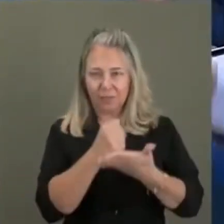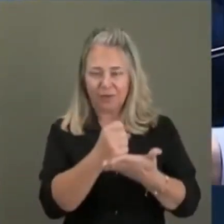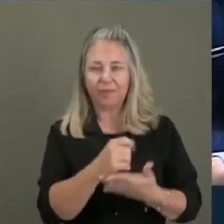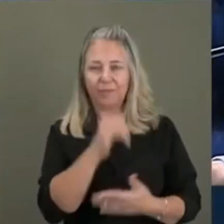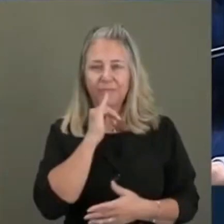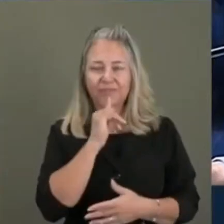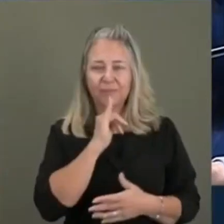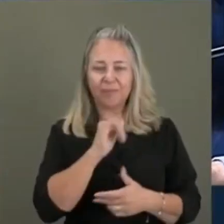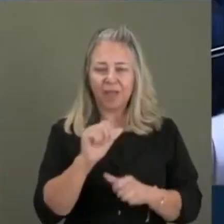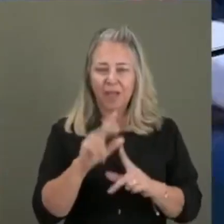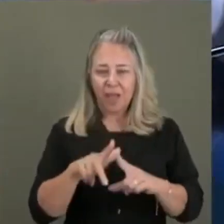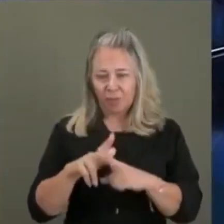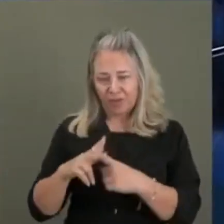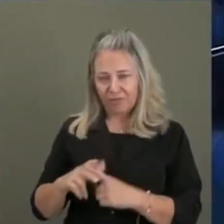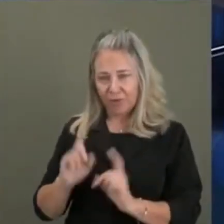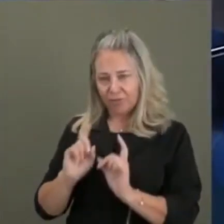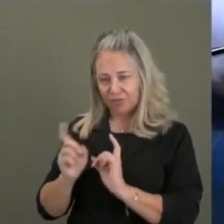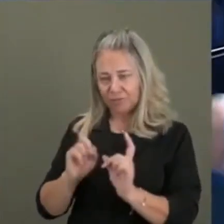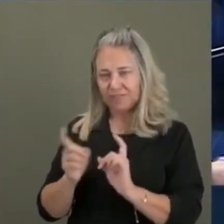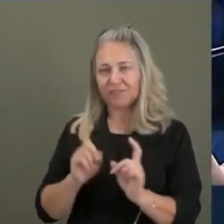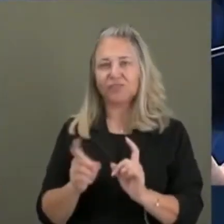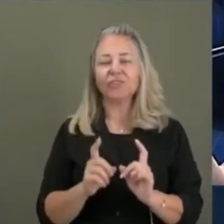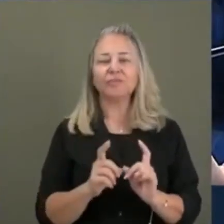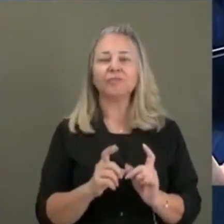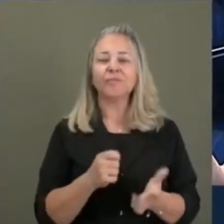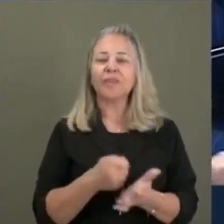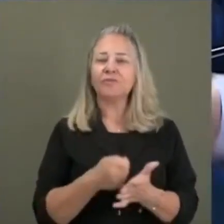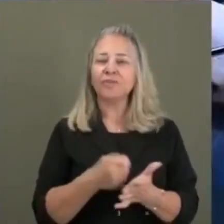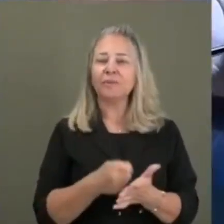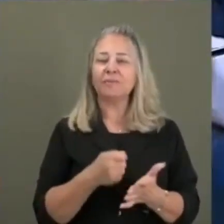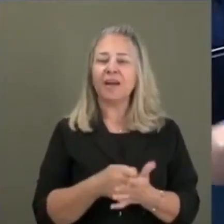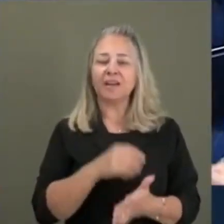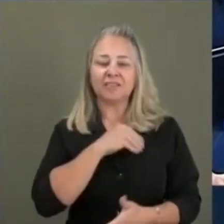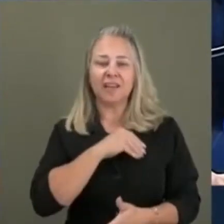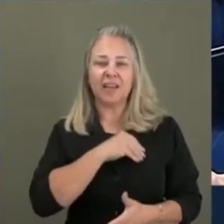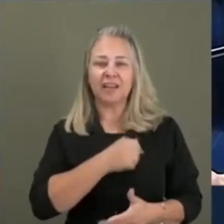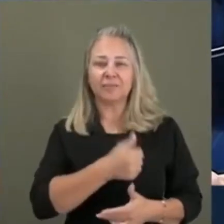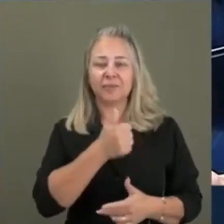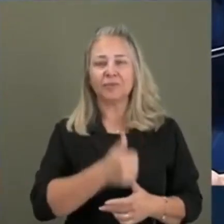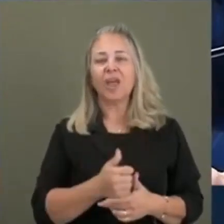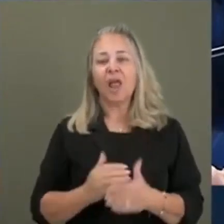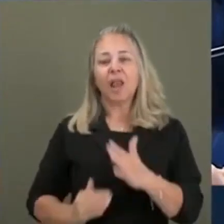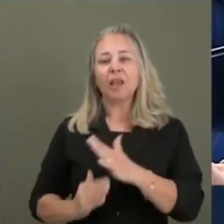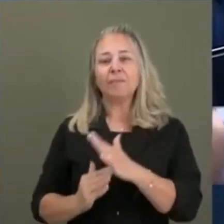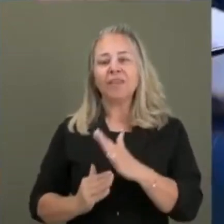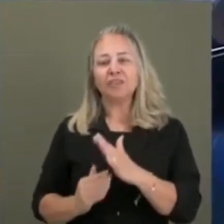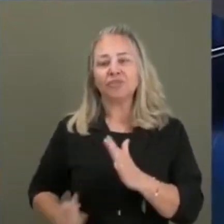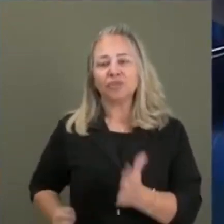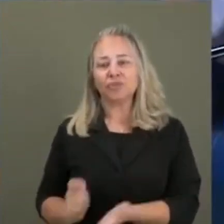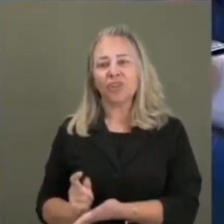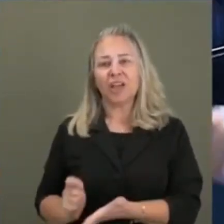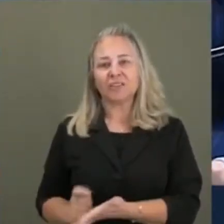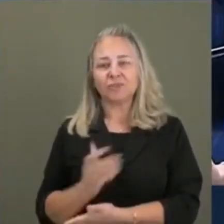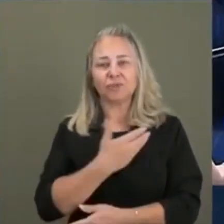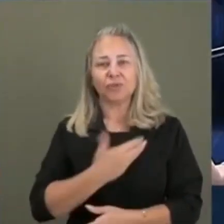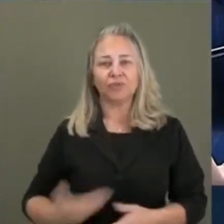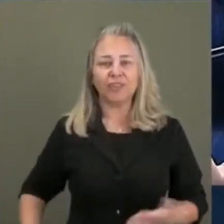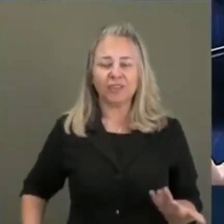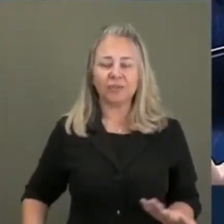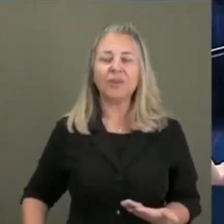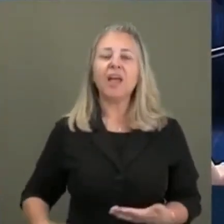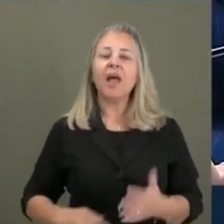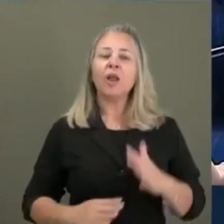é uma reforma administrativa, fim dos super salários, limite nos gastos do governo, leis que não demonizam quem gera